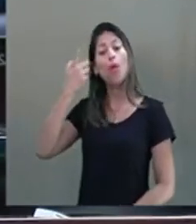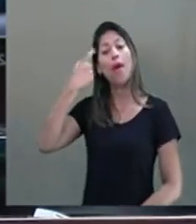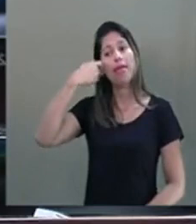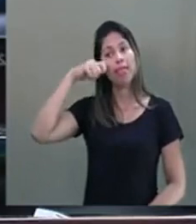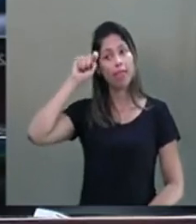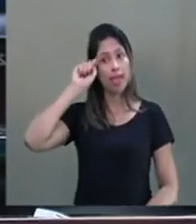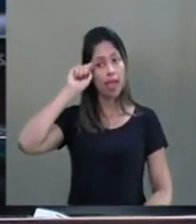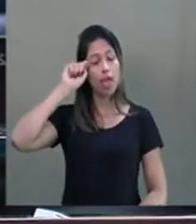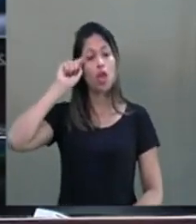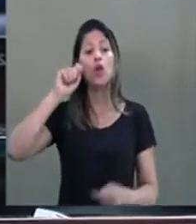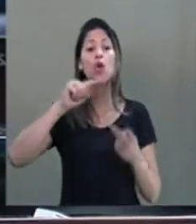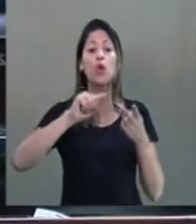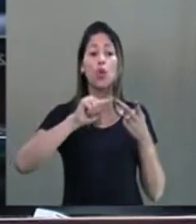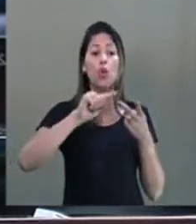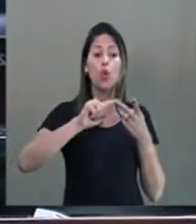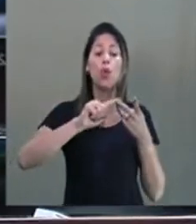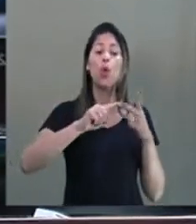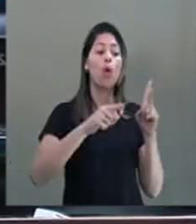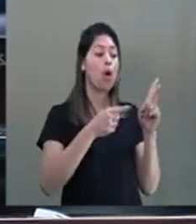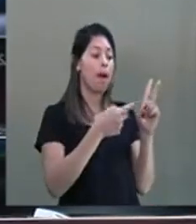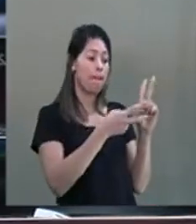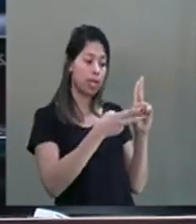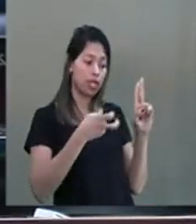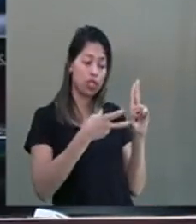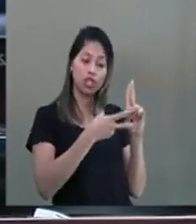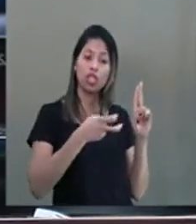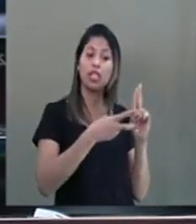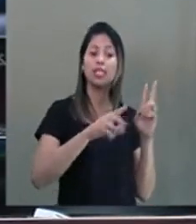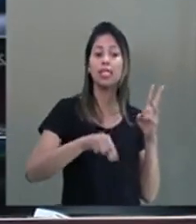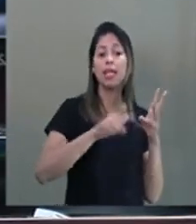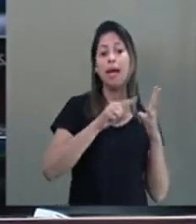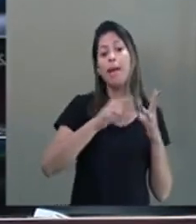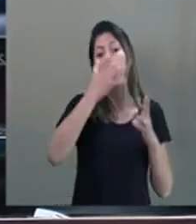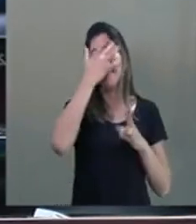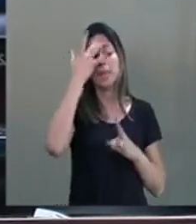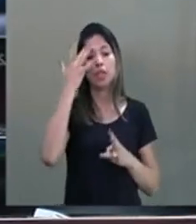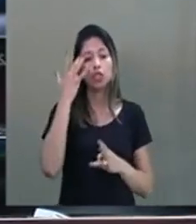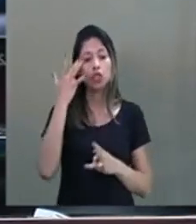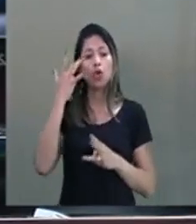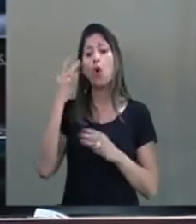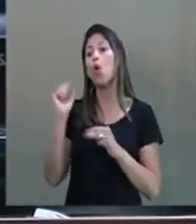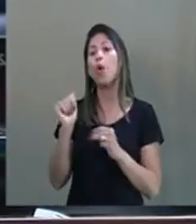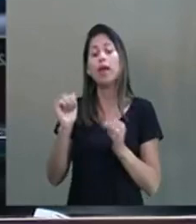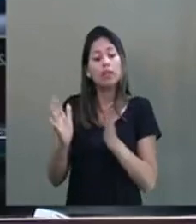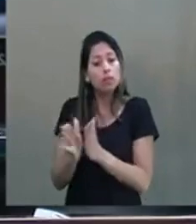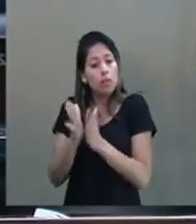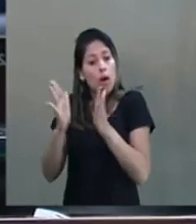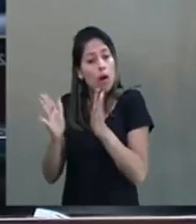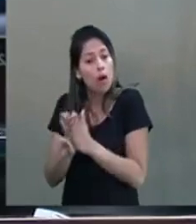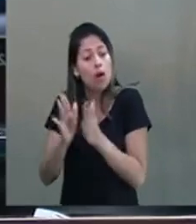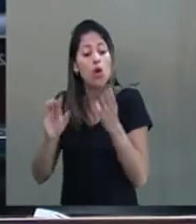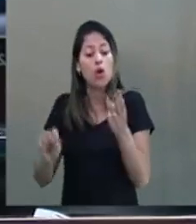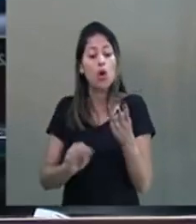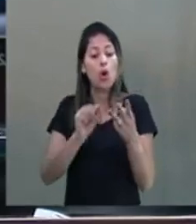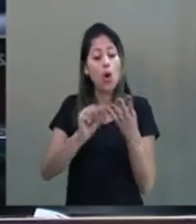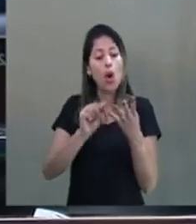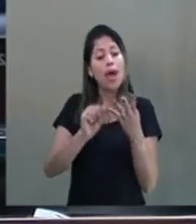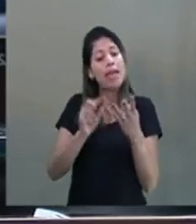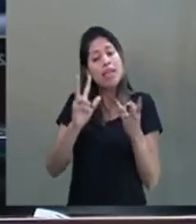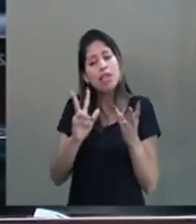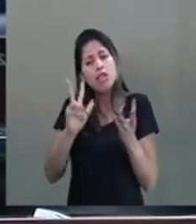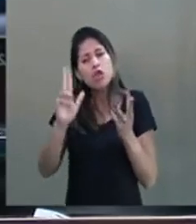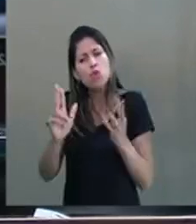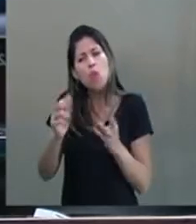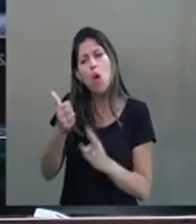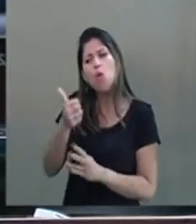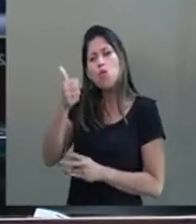indígenas, pessoas com deficiência, estudantes de família com renda igual ou inferior a um salário mínimo e meio per capita